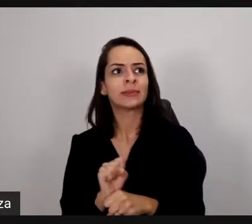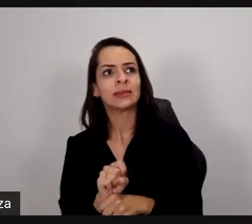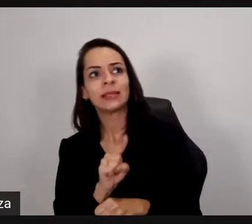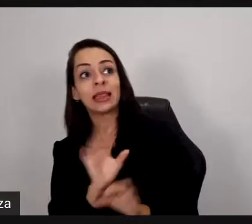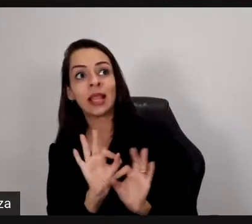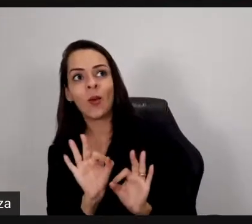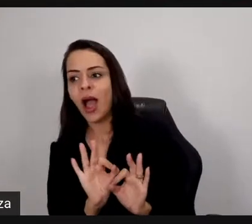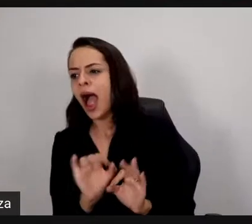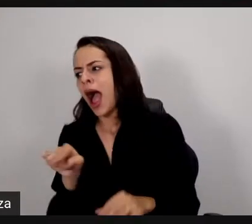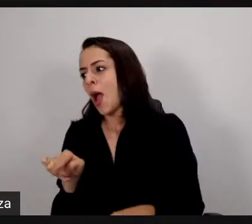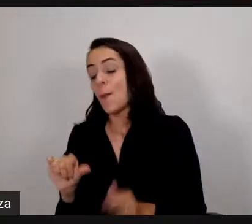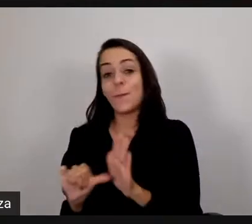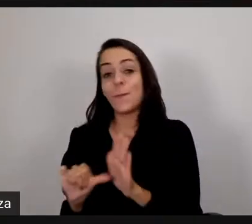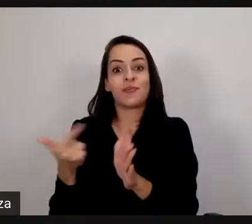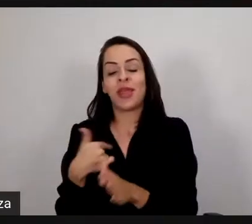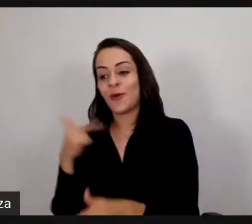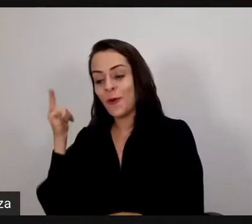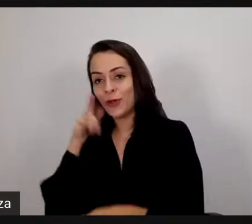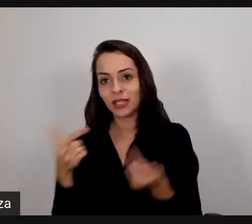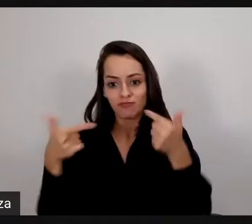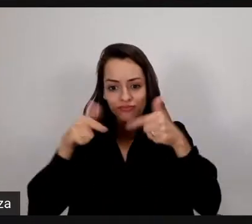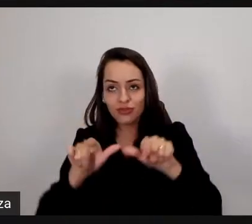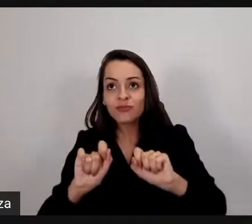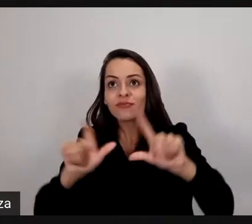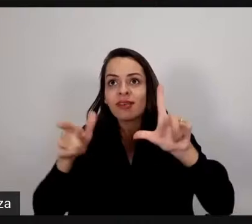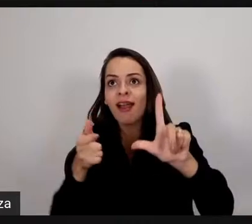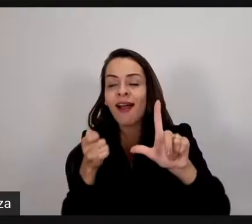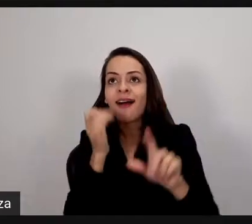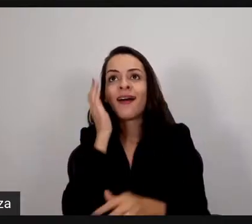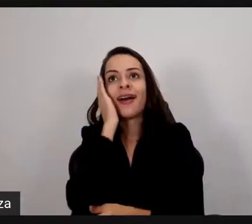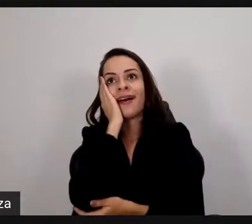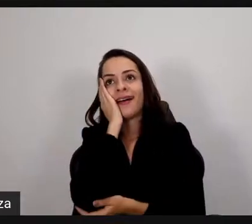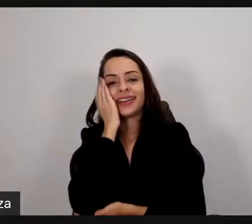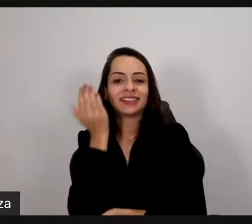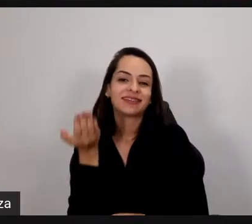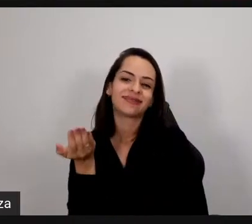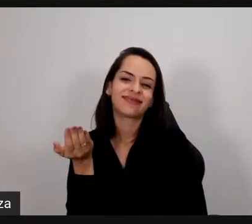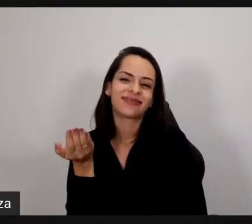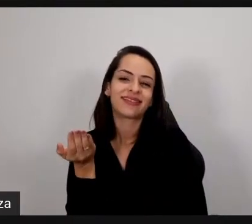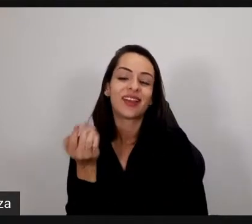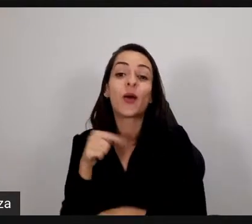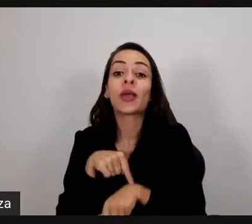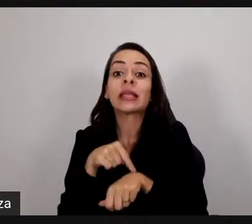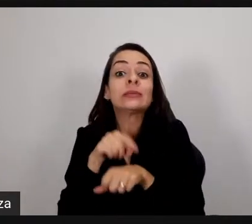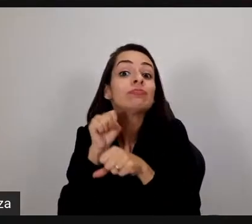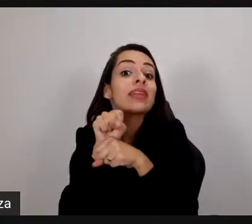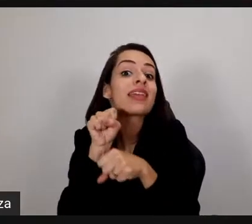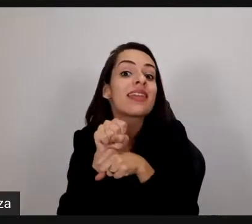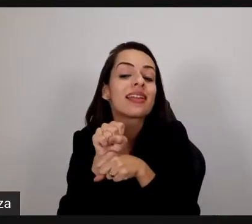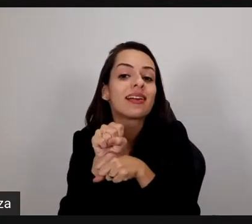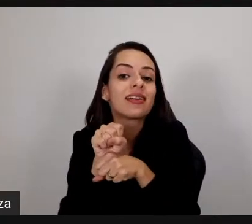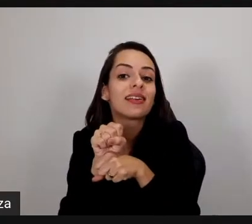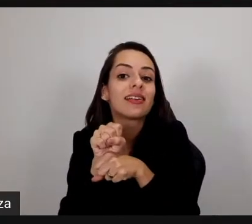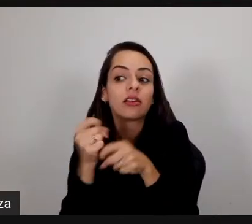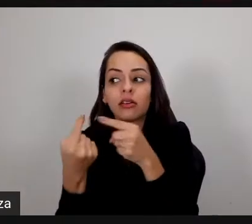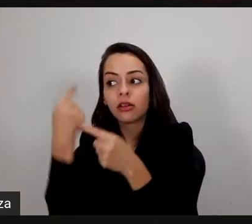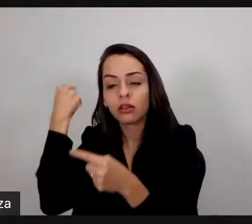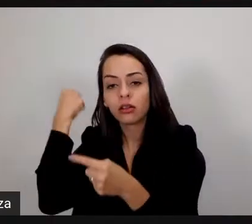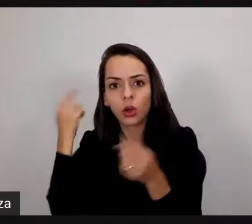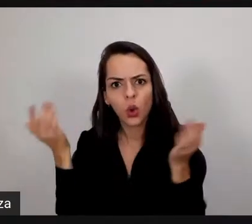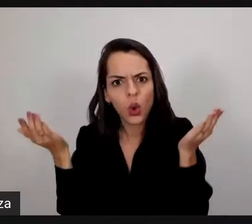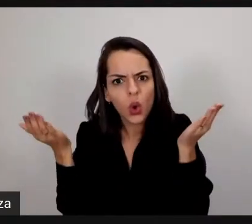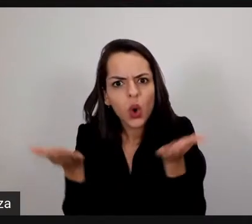e hoje os jovens eles realmente eles estão querendo tudo muito rápido tem jovem que quer chegar a ter um milhão